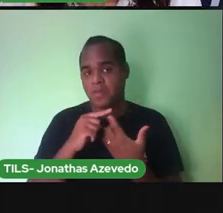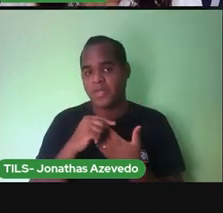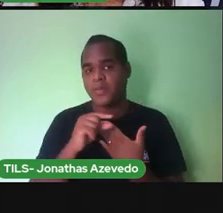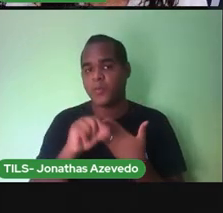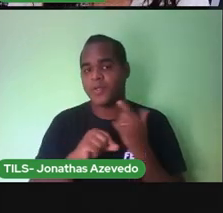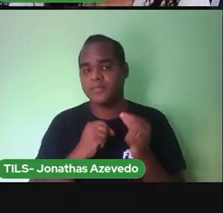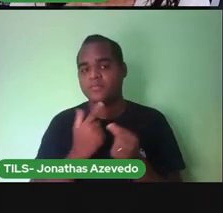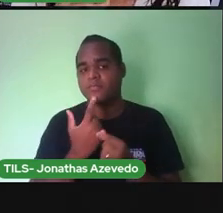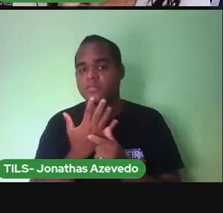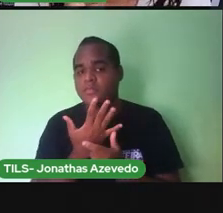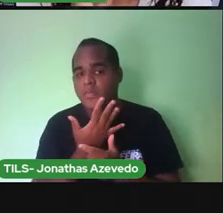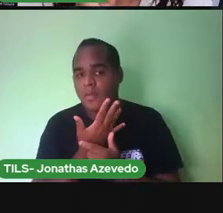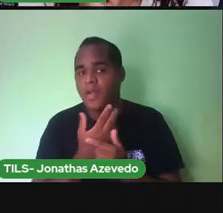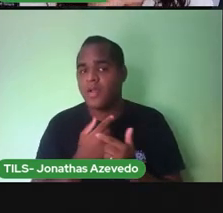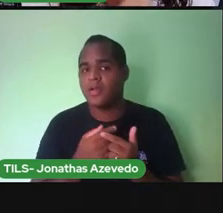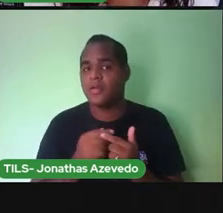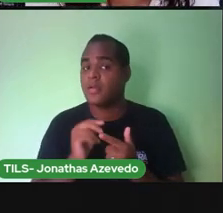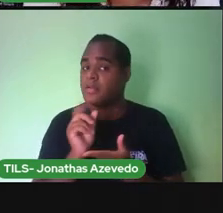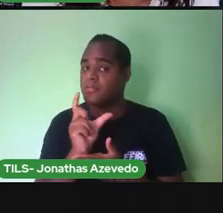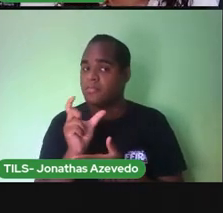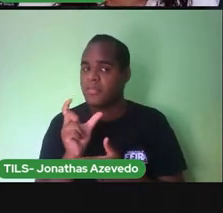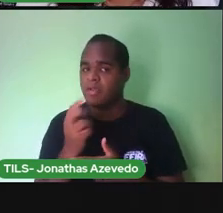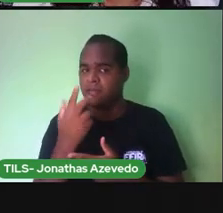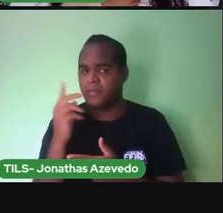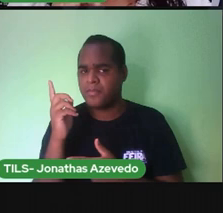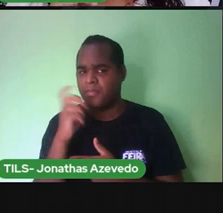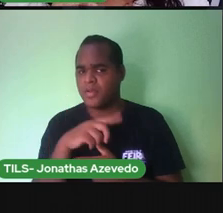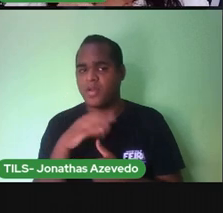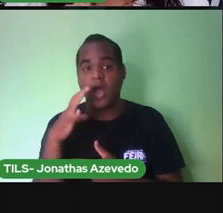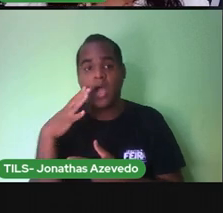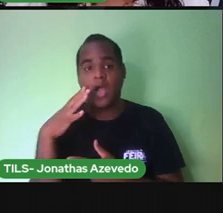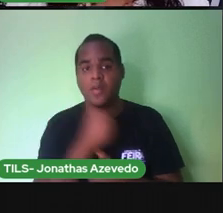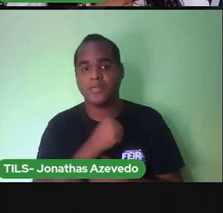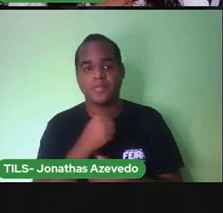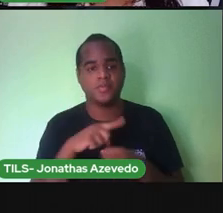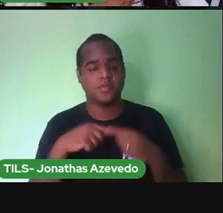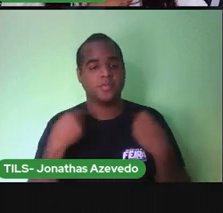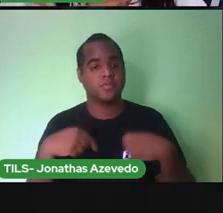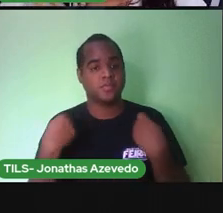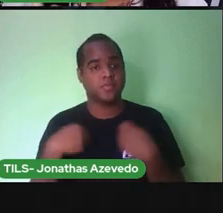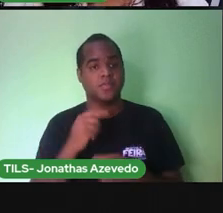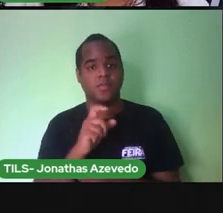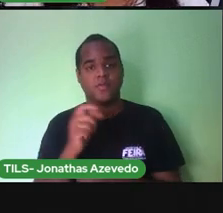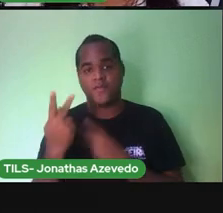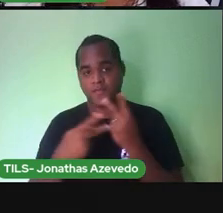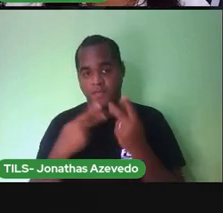pode Fazer isso Falando a palavra Assim Bem rápido A gente precisa Falar